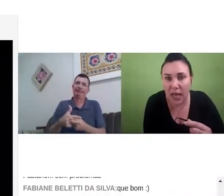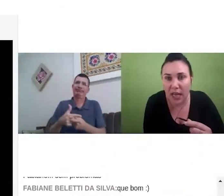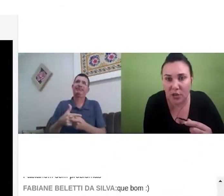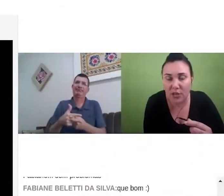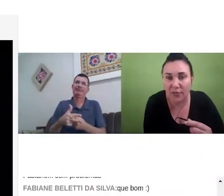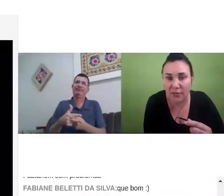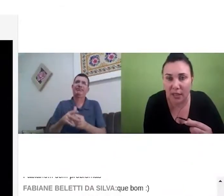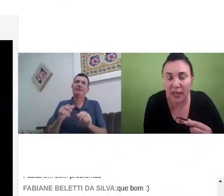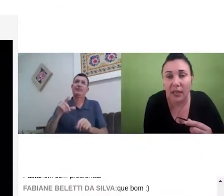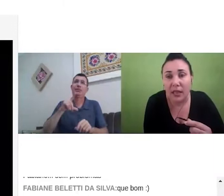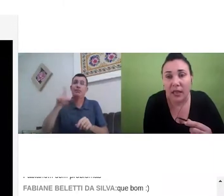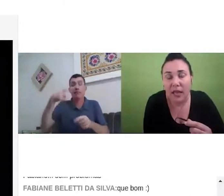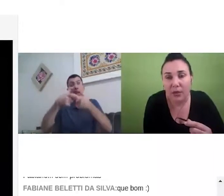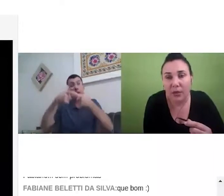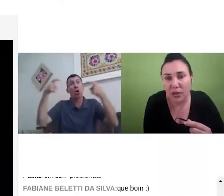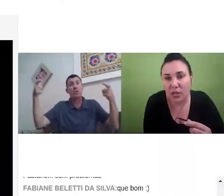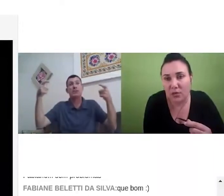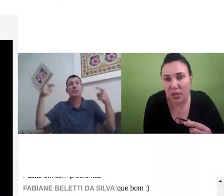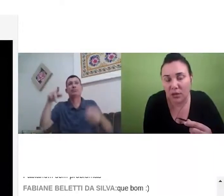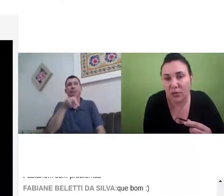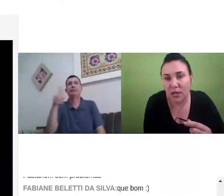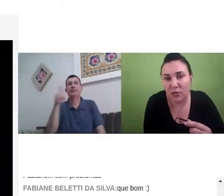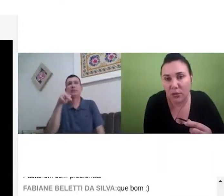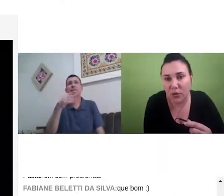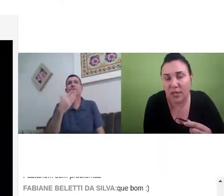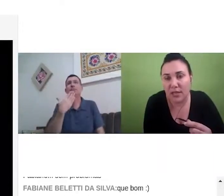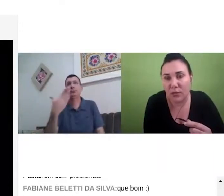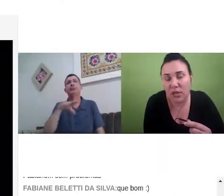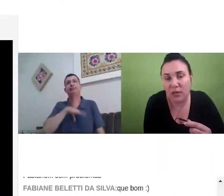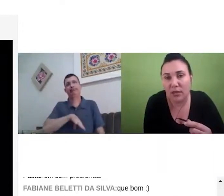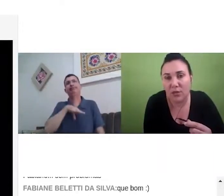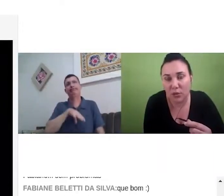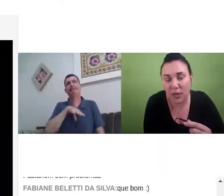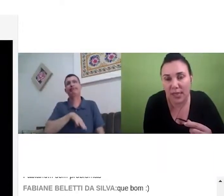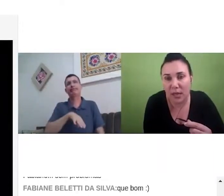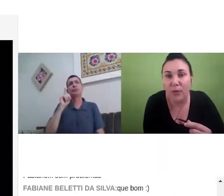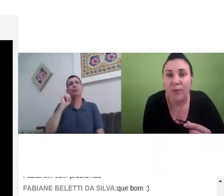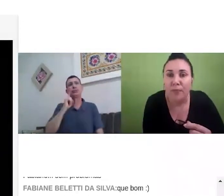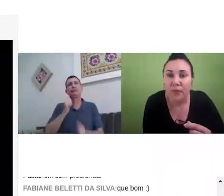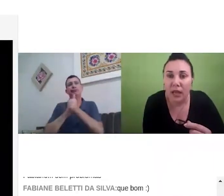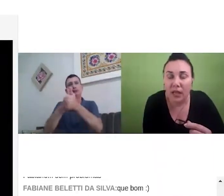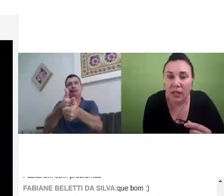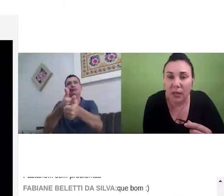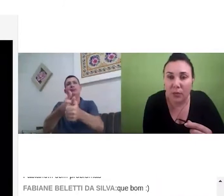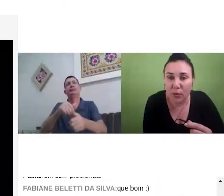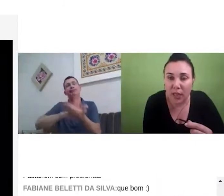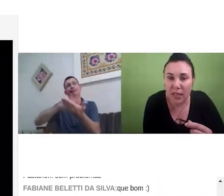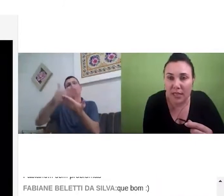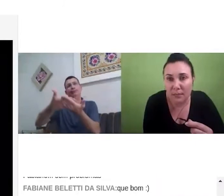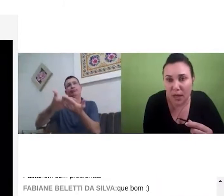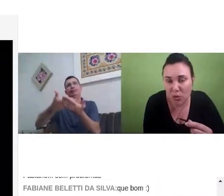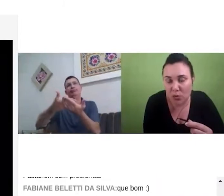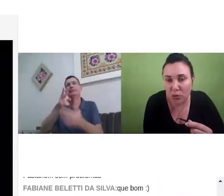de dificuldade de escrever, né, e é importante esse auxílio dos tradutores, né, no auxílio da estruturação da língua